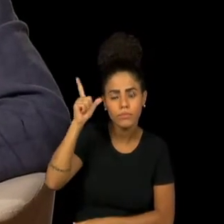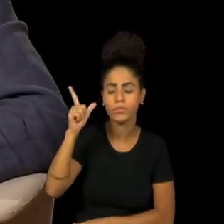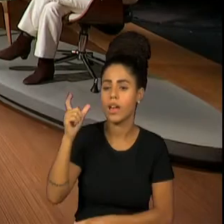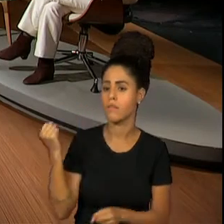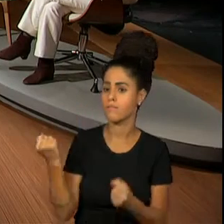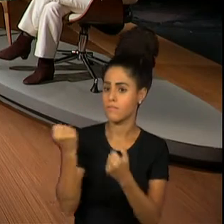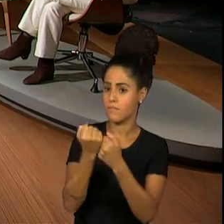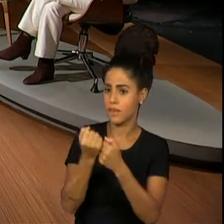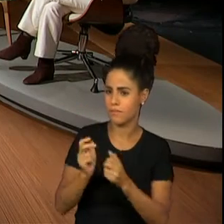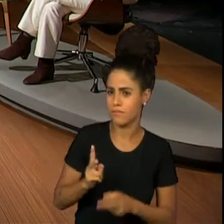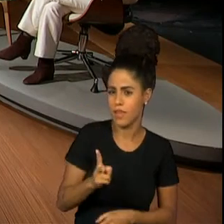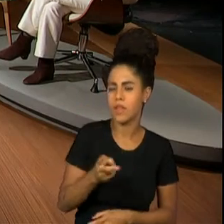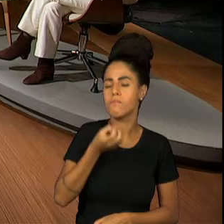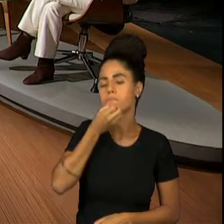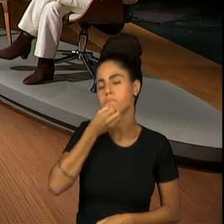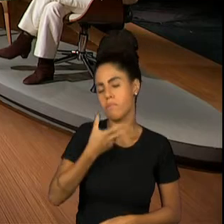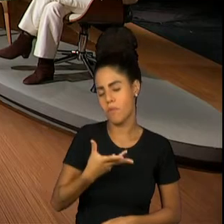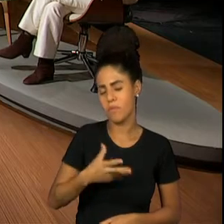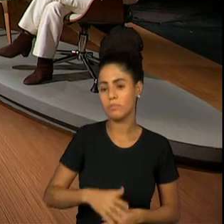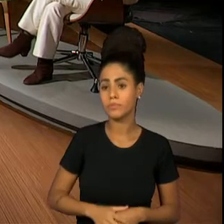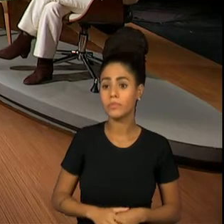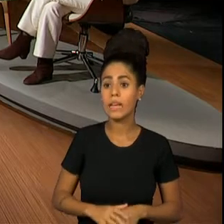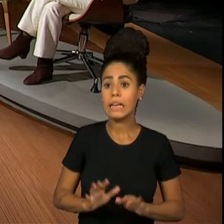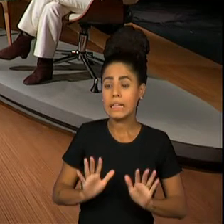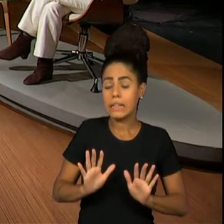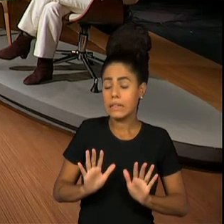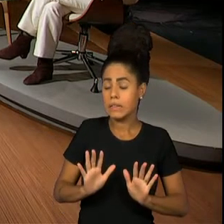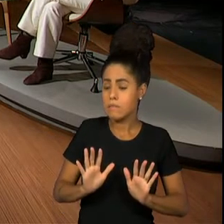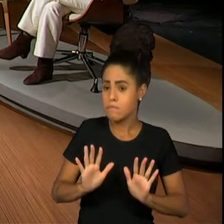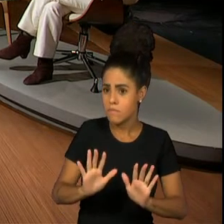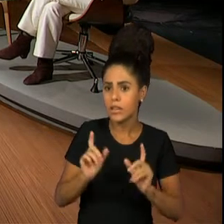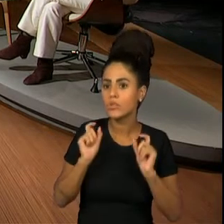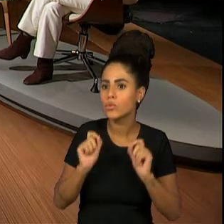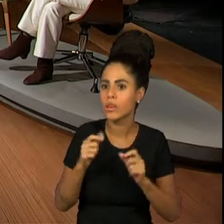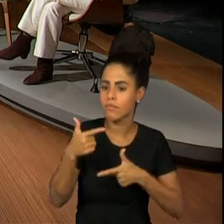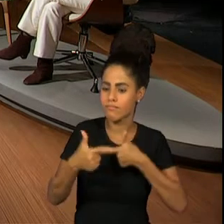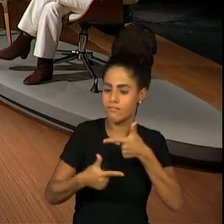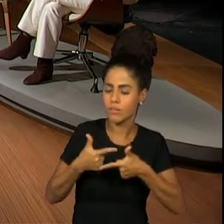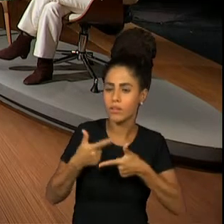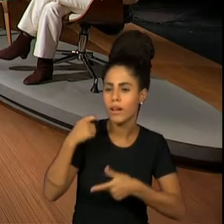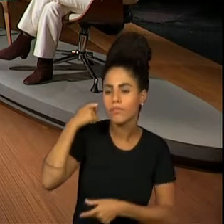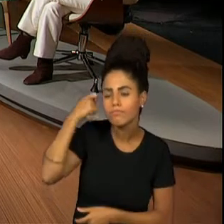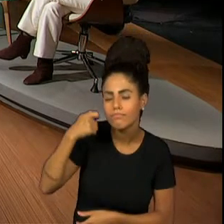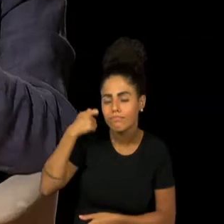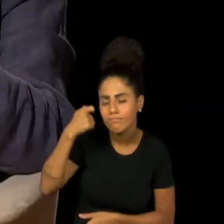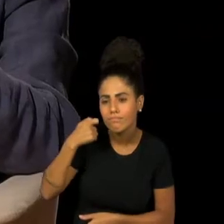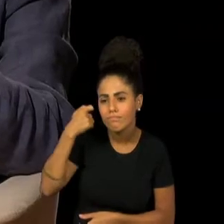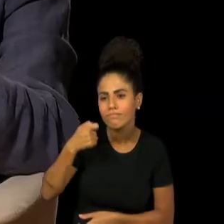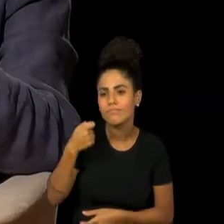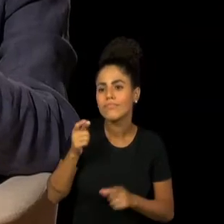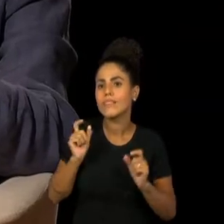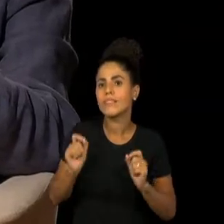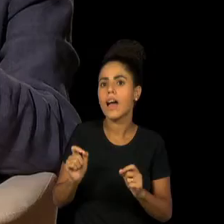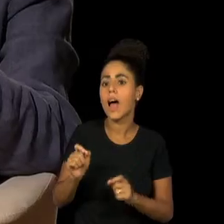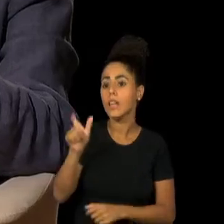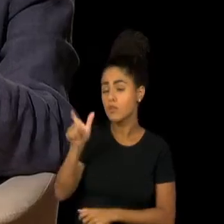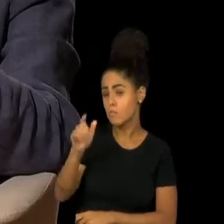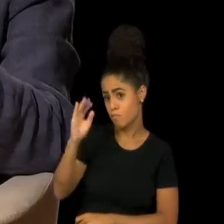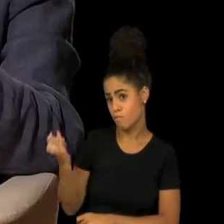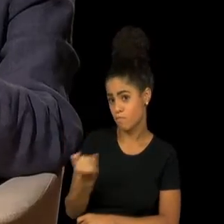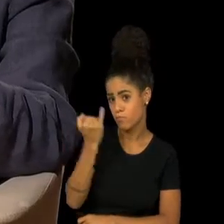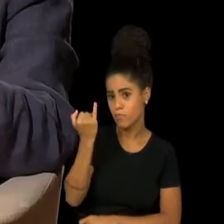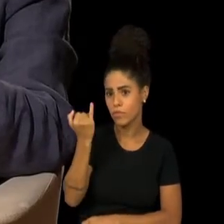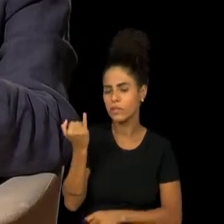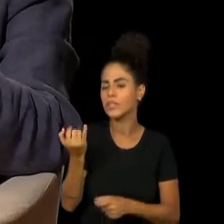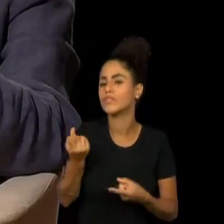muito bacana. Mas o trabalho de atriz, ele é muito importante, inclusive,